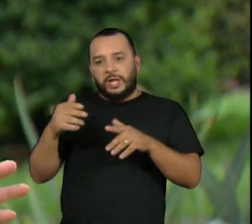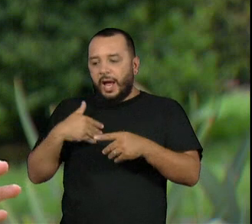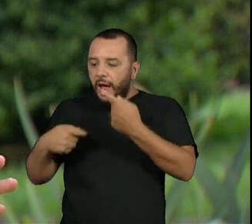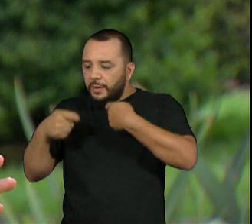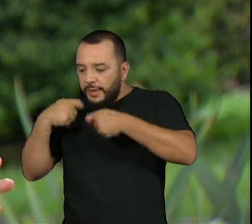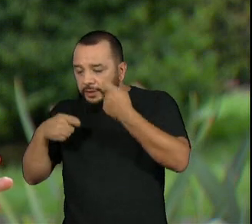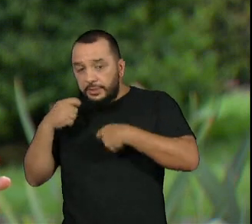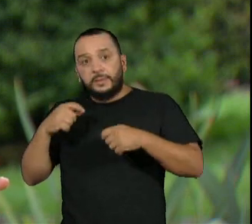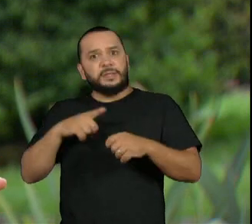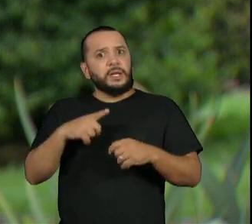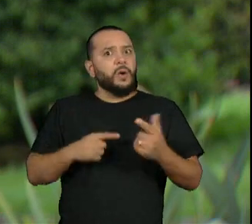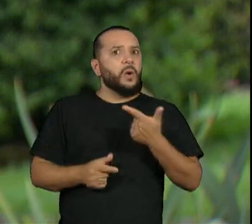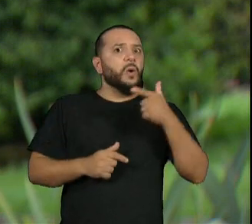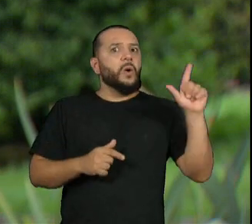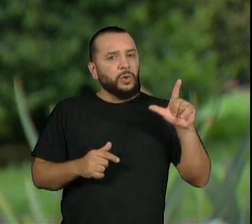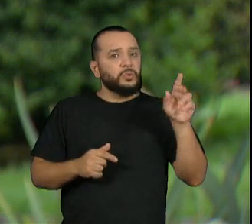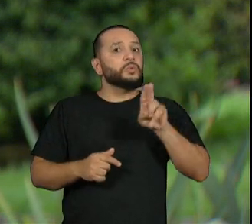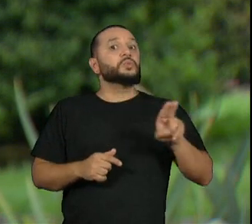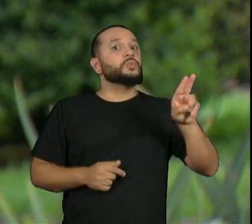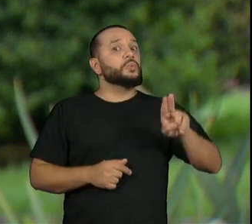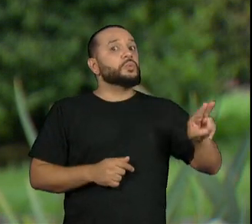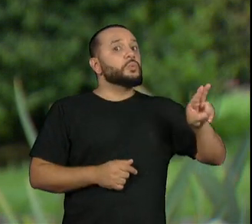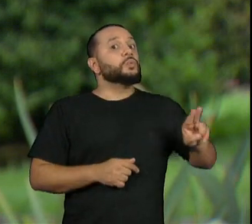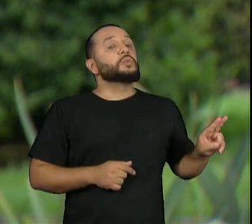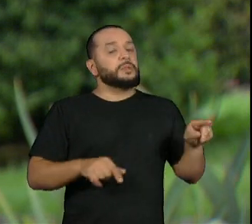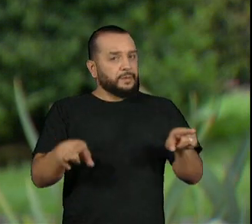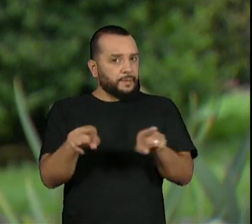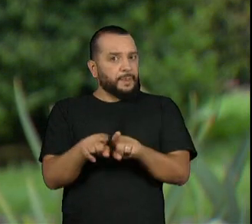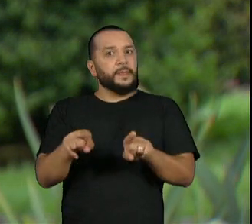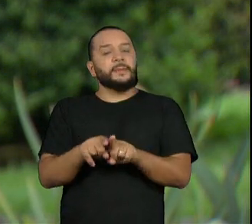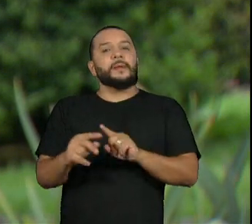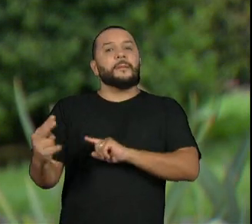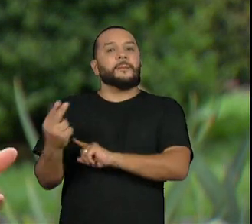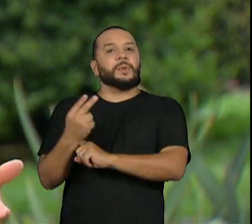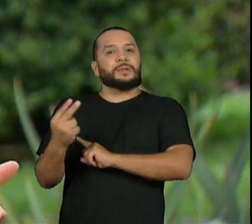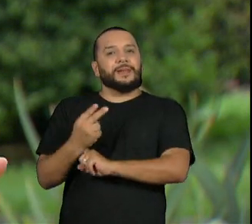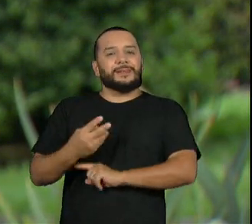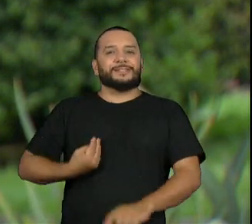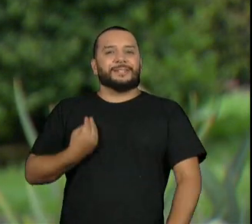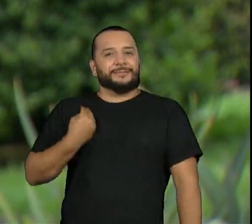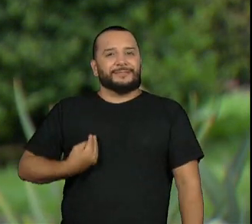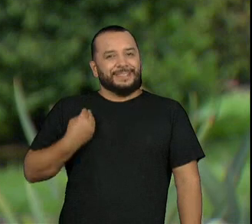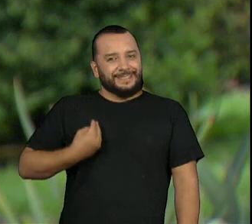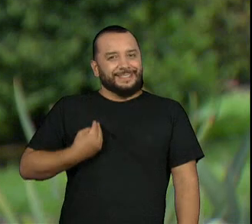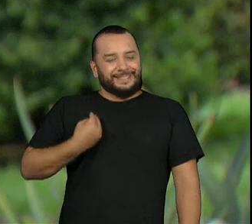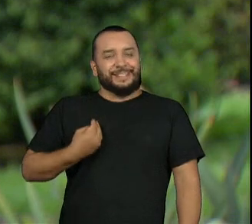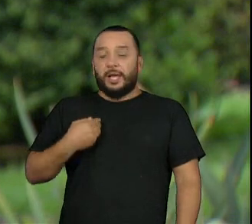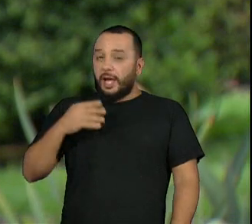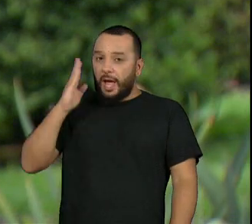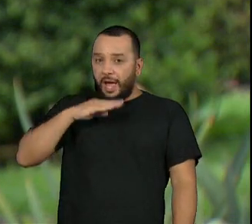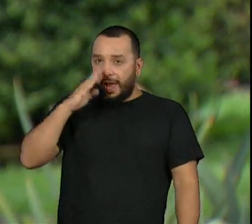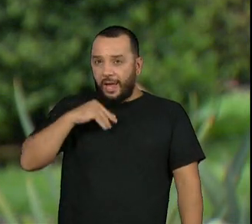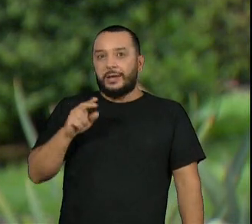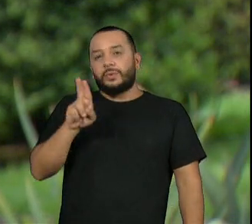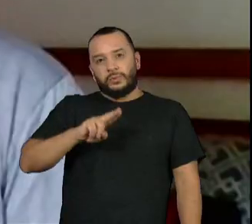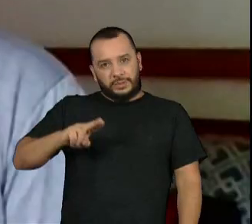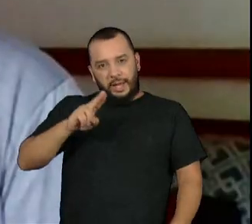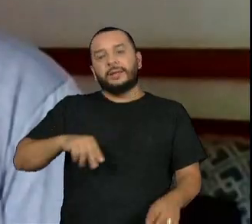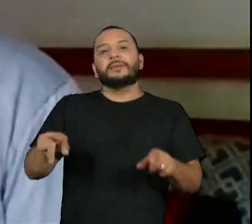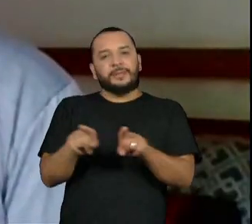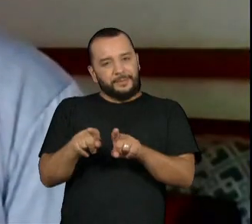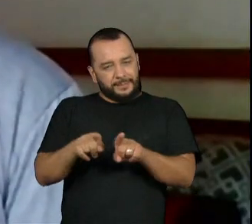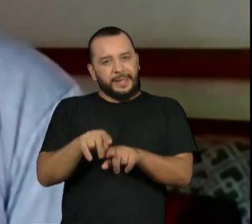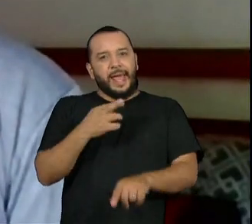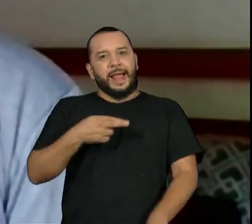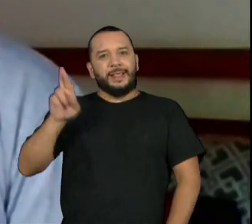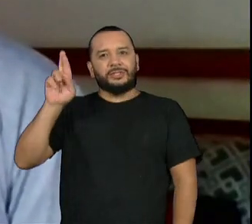tem outro significado. As pimentas protegem a vida, e é por isso que elas são utilizadas em rituais. Já